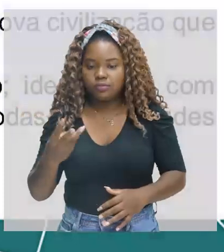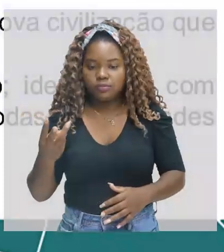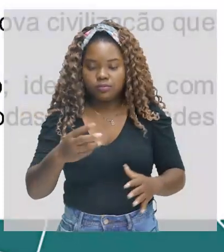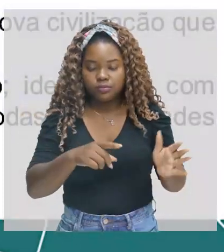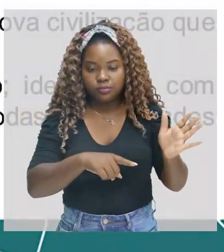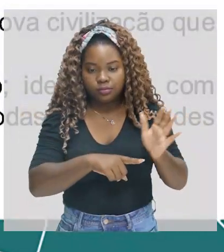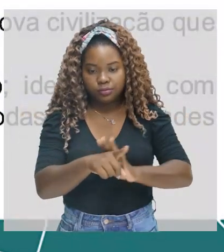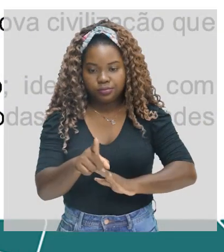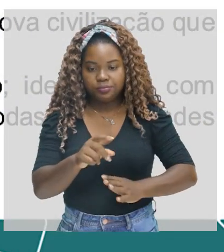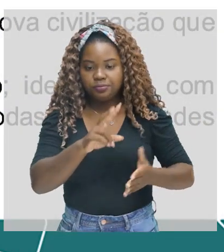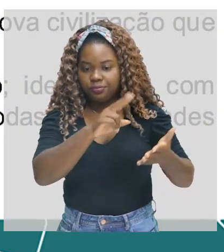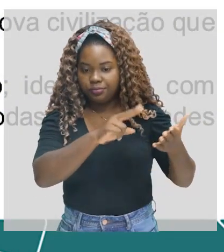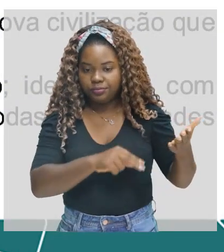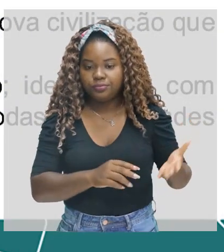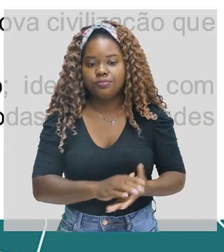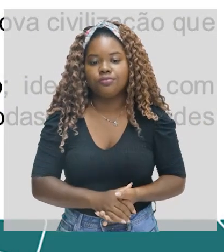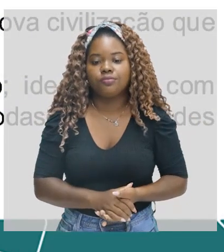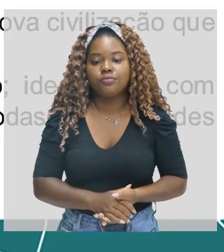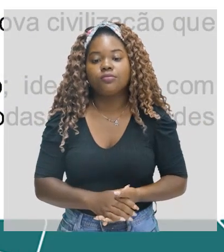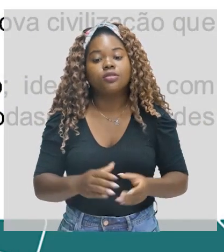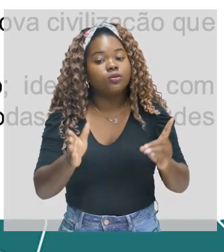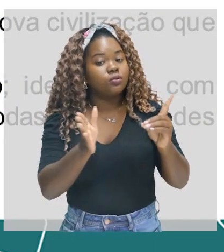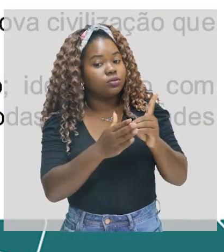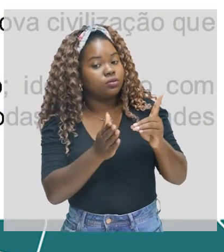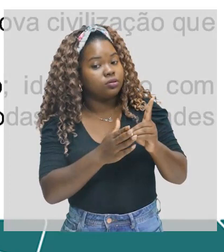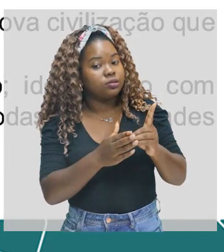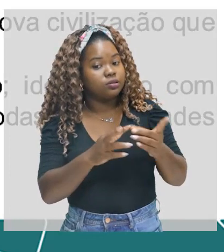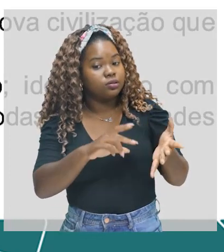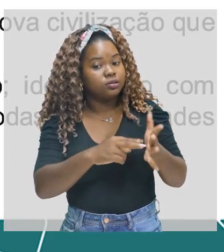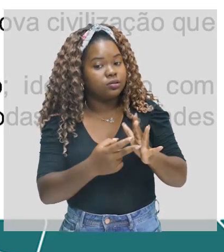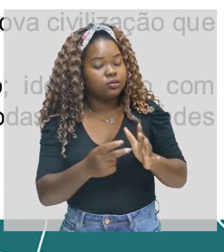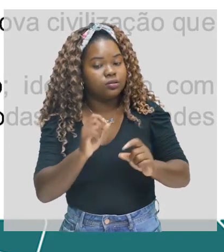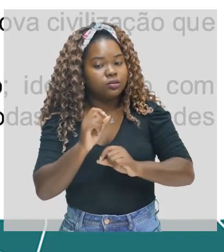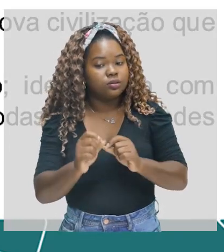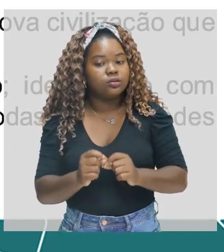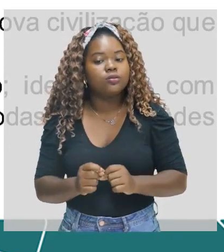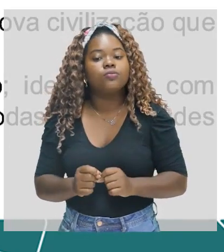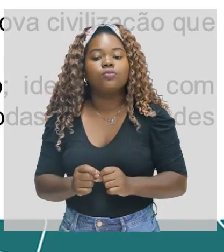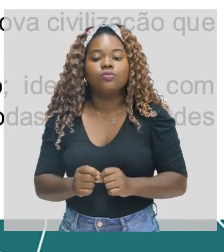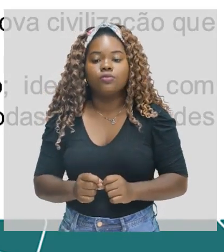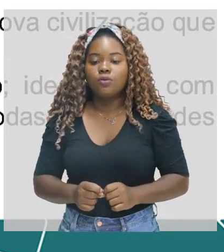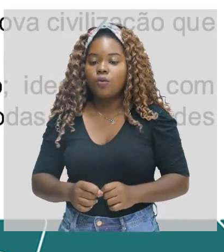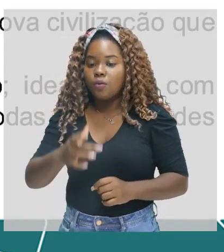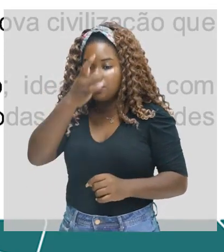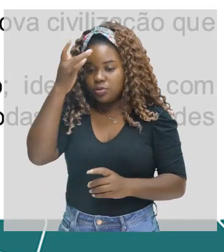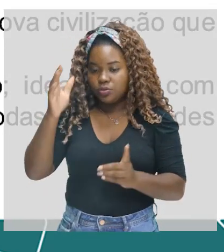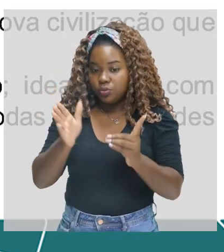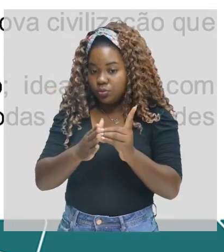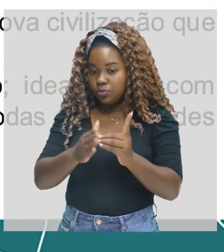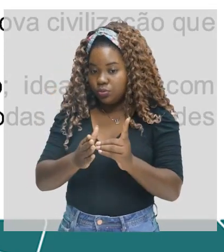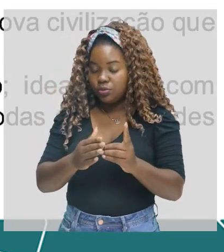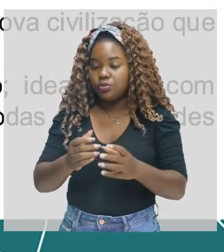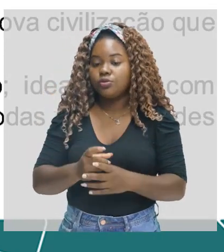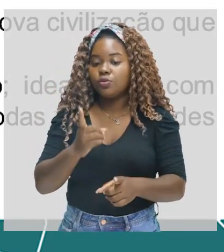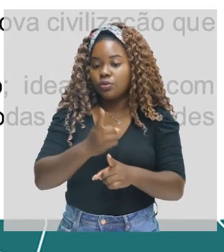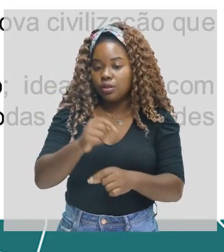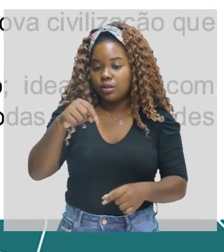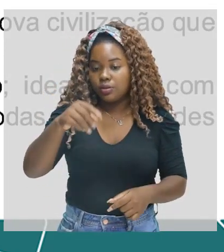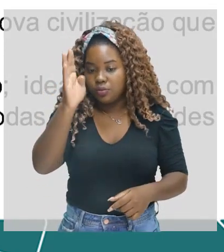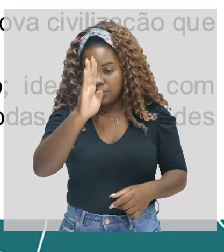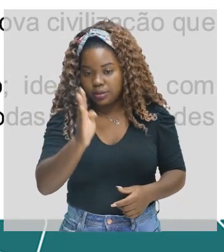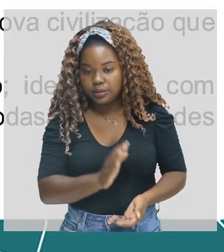Mais uma aí. Gente, indianismo tem a ver com índio, primeira figura encontrada aqui no Brasil, tá? Então, o